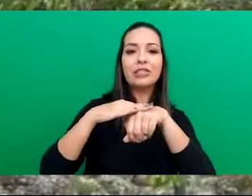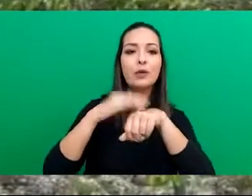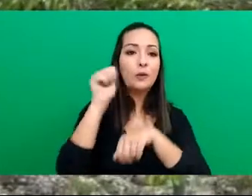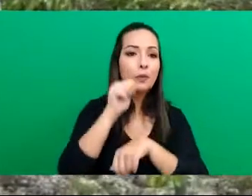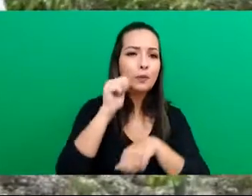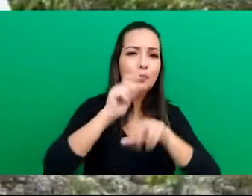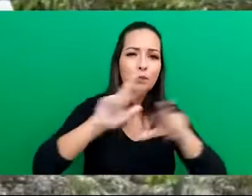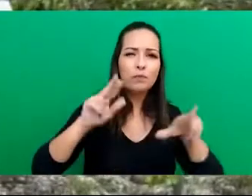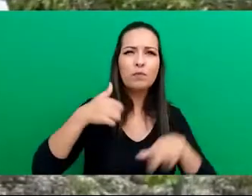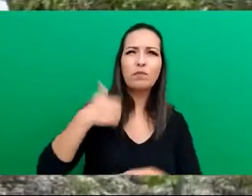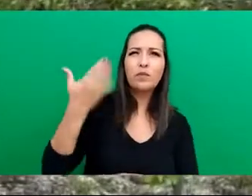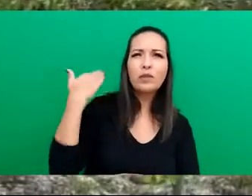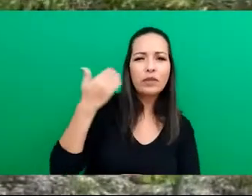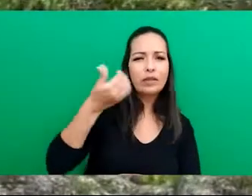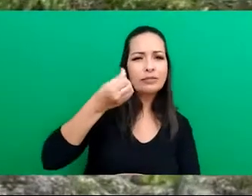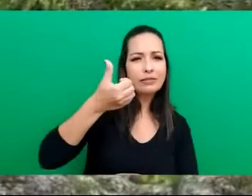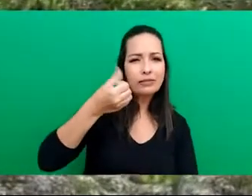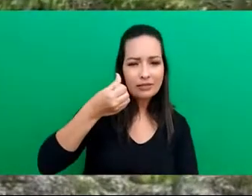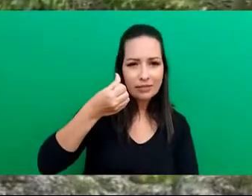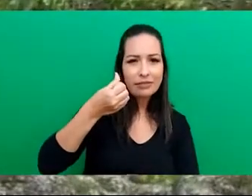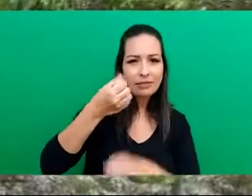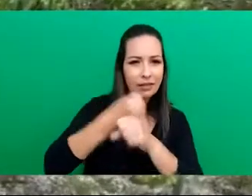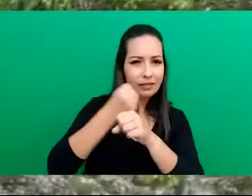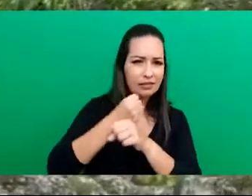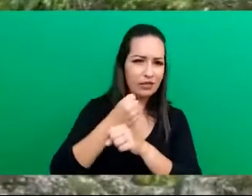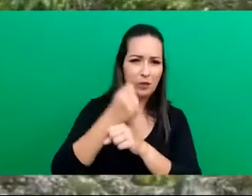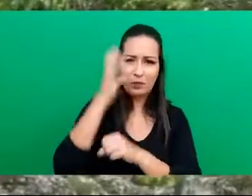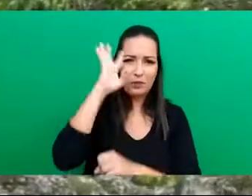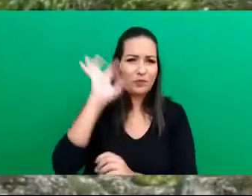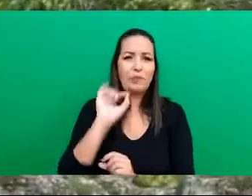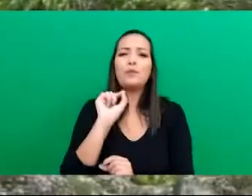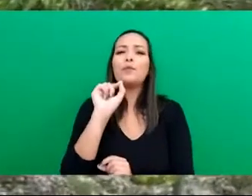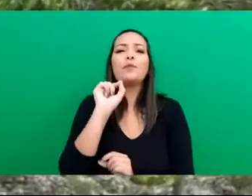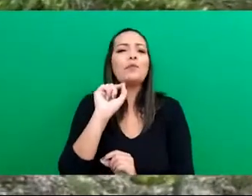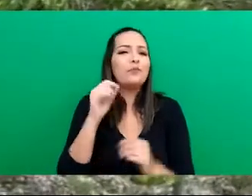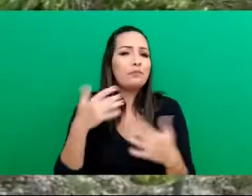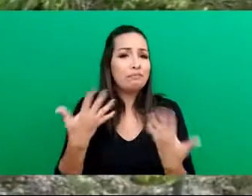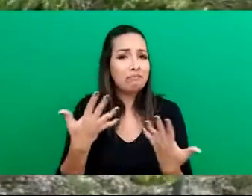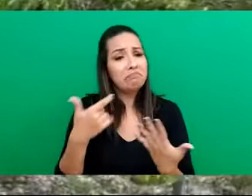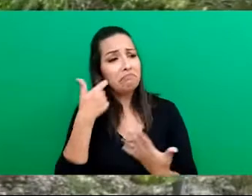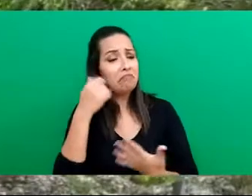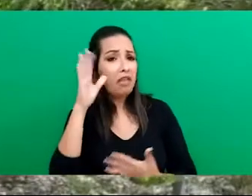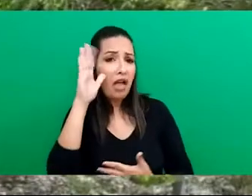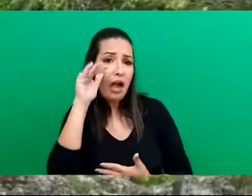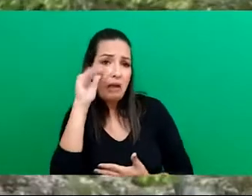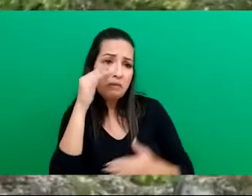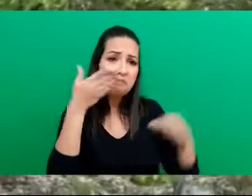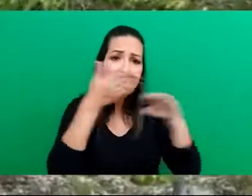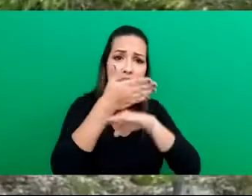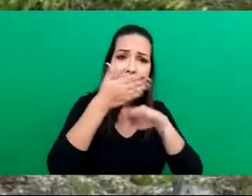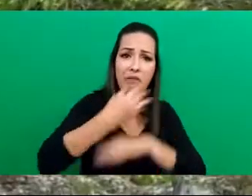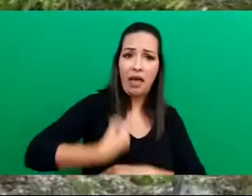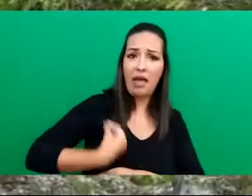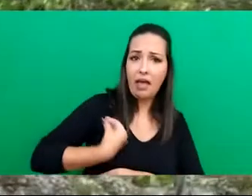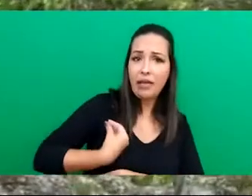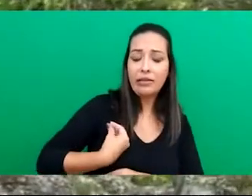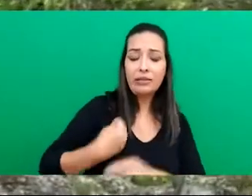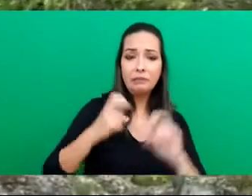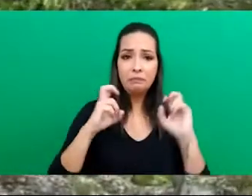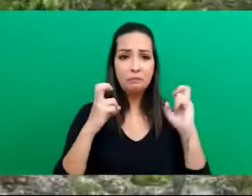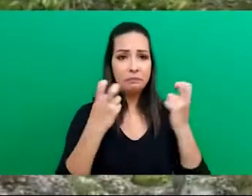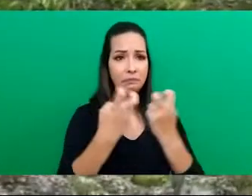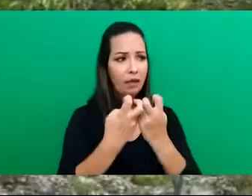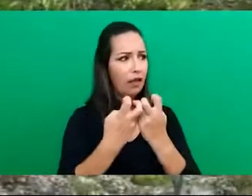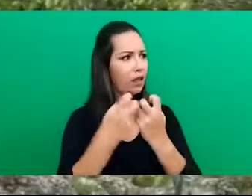de mangaba. Na época, com 16 anos, não sabia do que se tratava. Então, fui participar mais por curiosidade. E